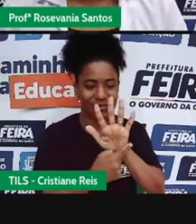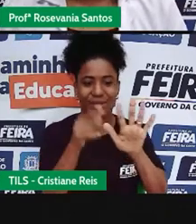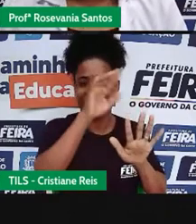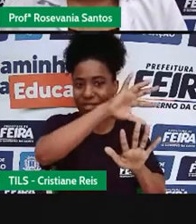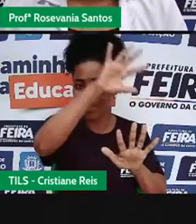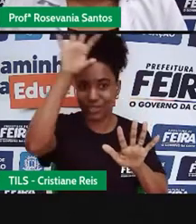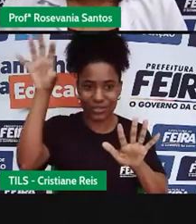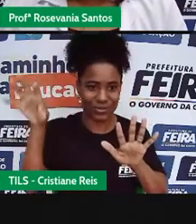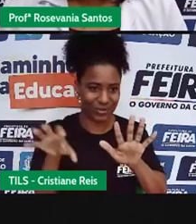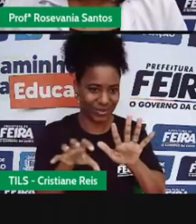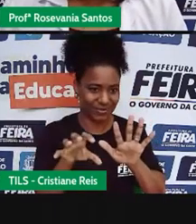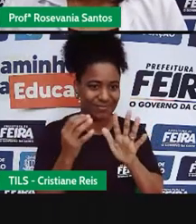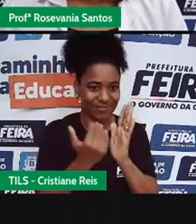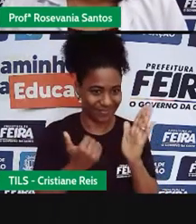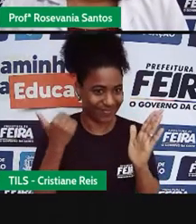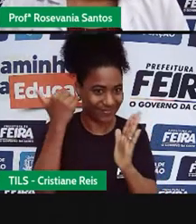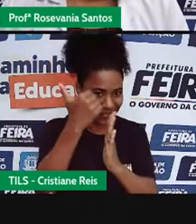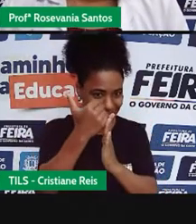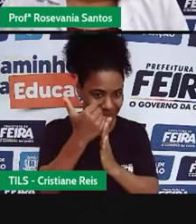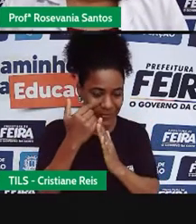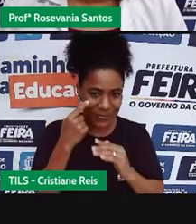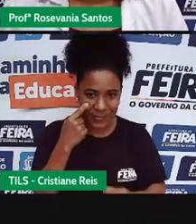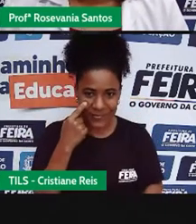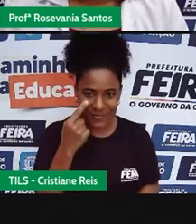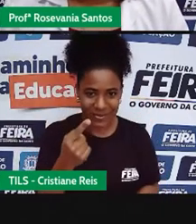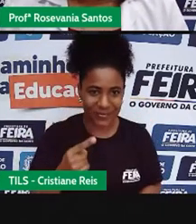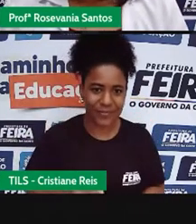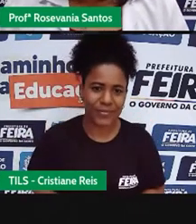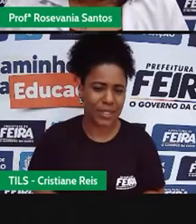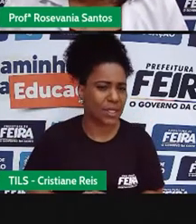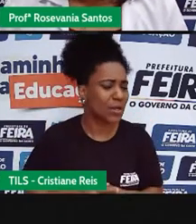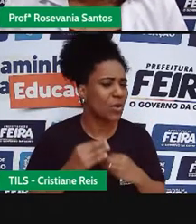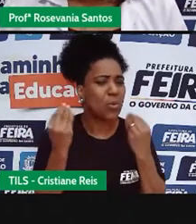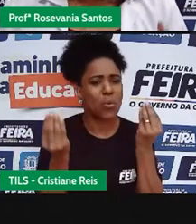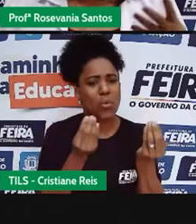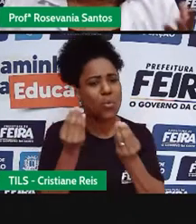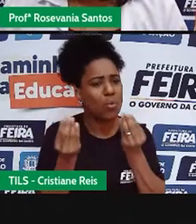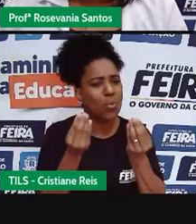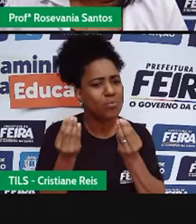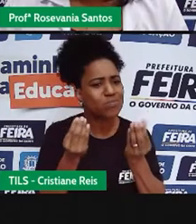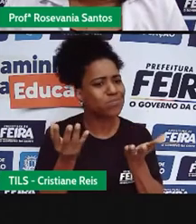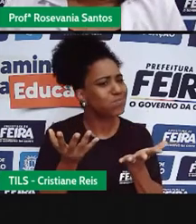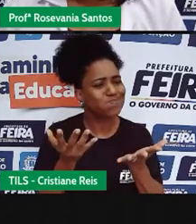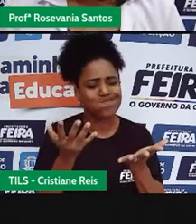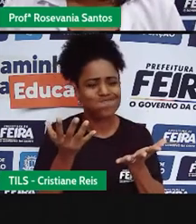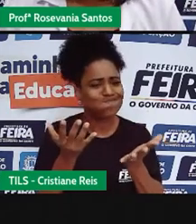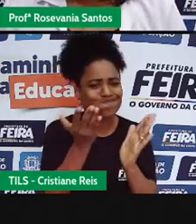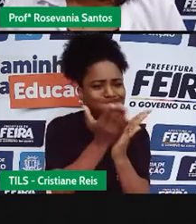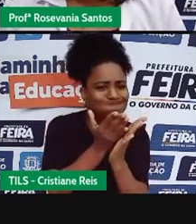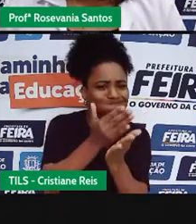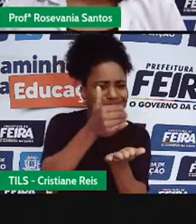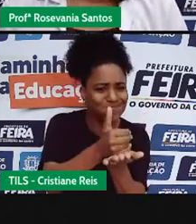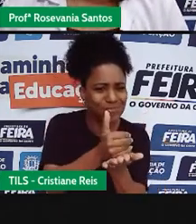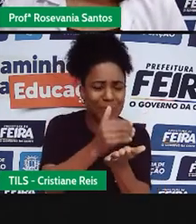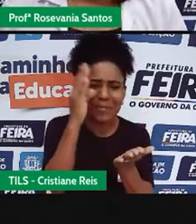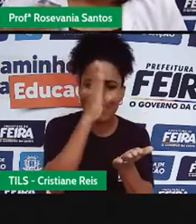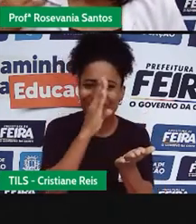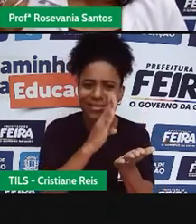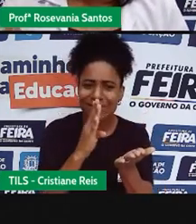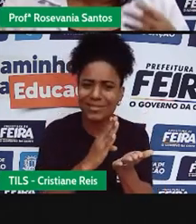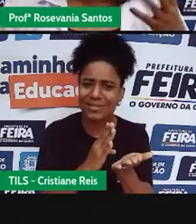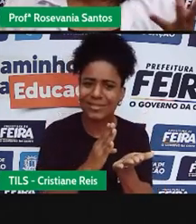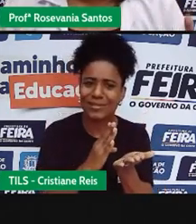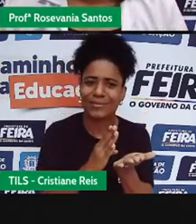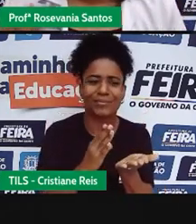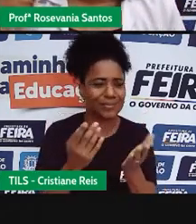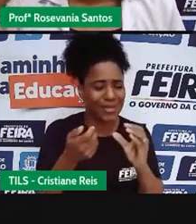Então, vamos lá? Bom, mas aí, como dividir, gente, um país tão grande como o nosso, cheio de